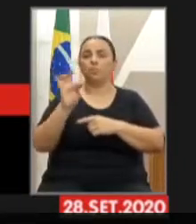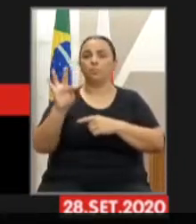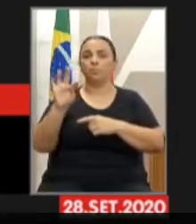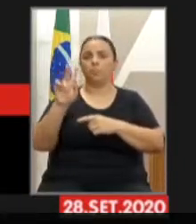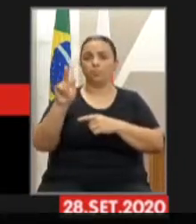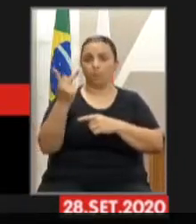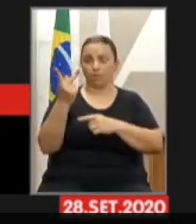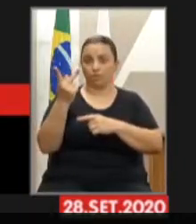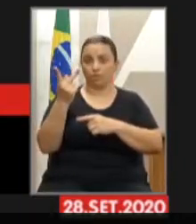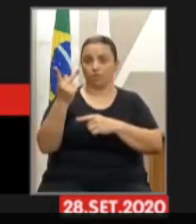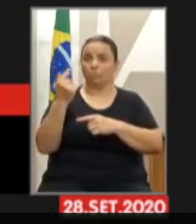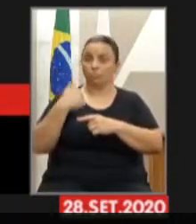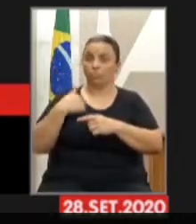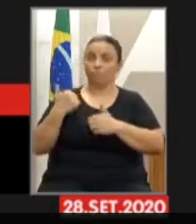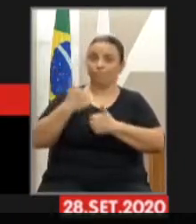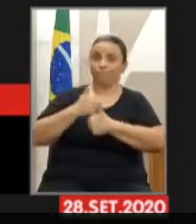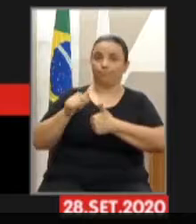algumas